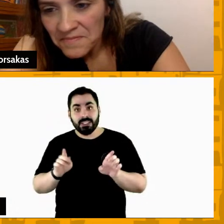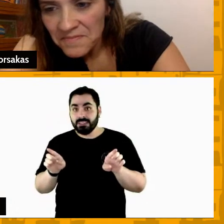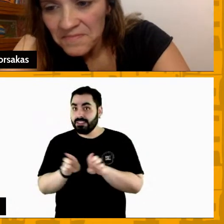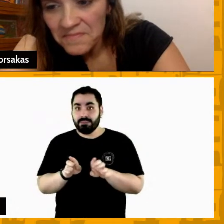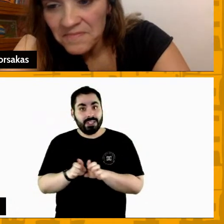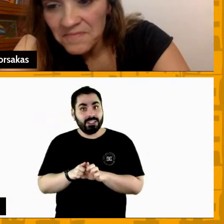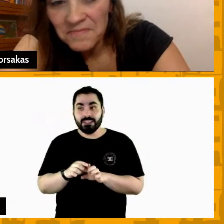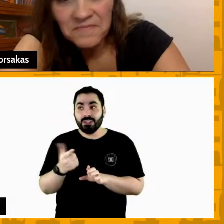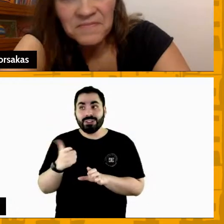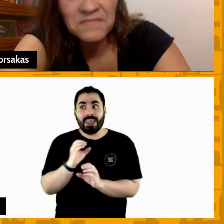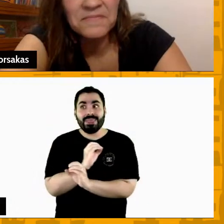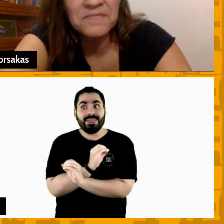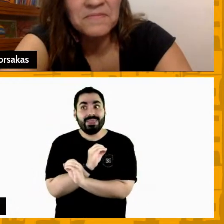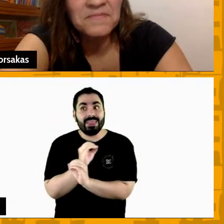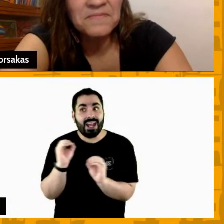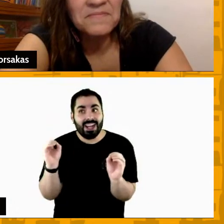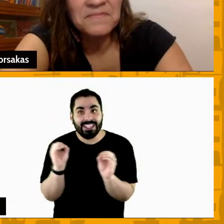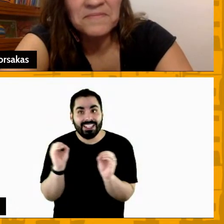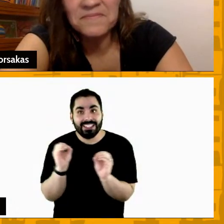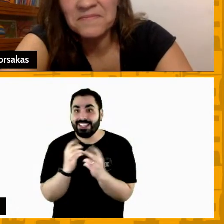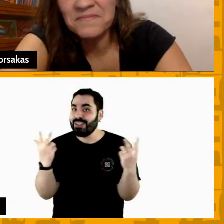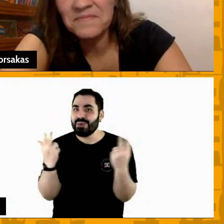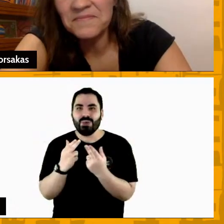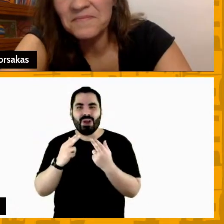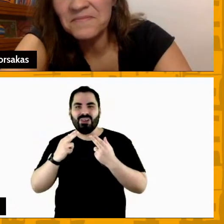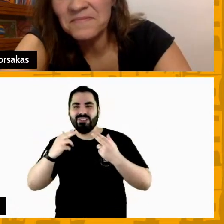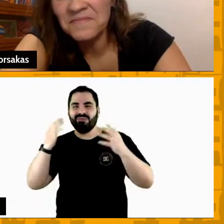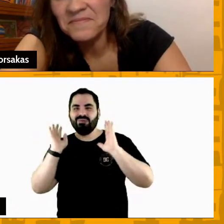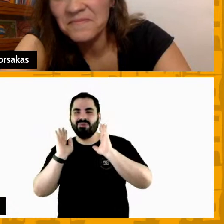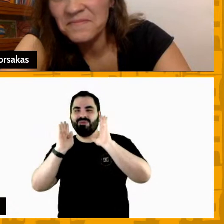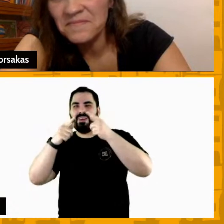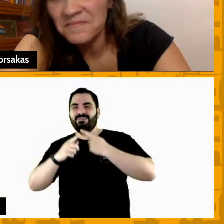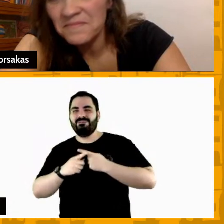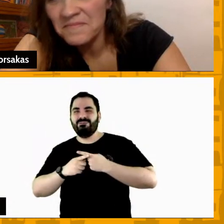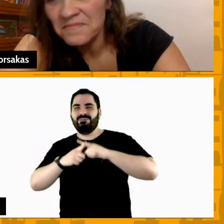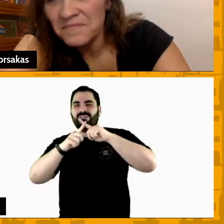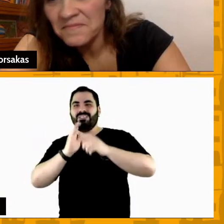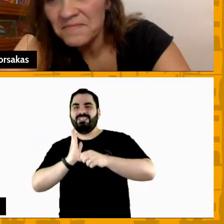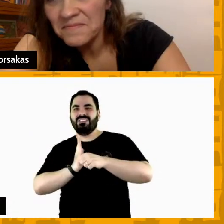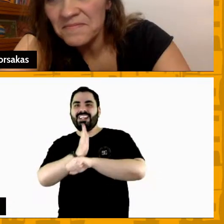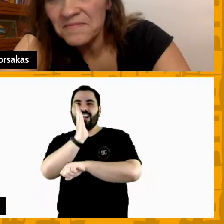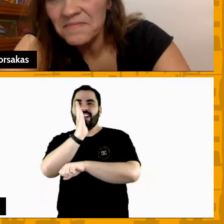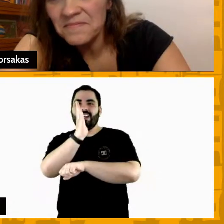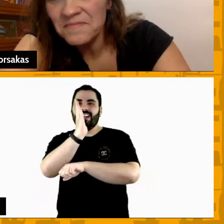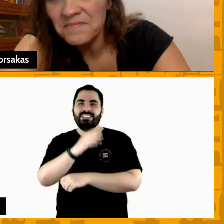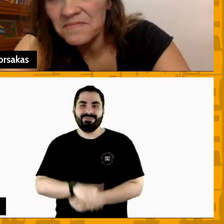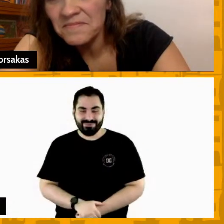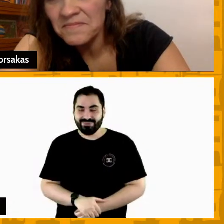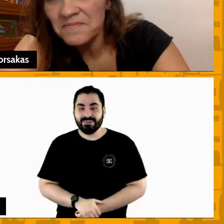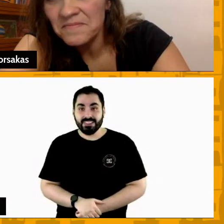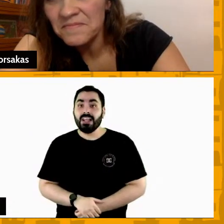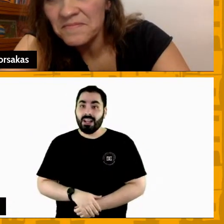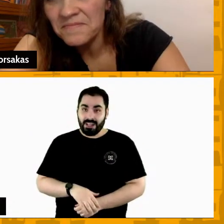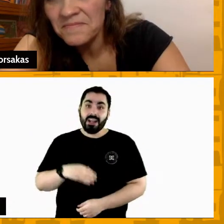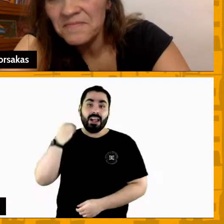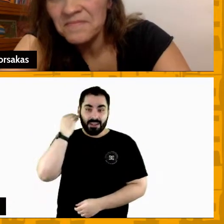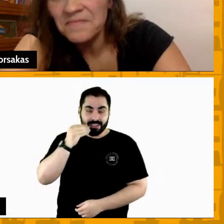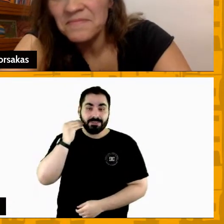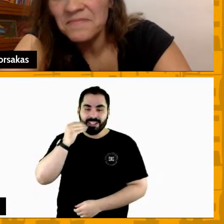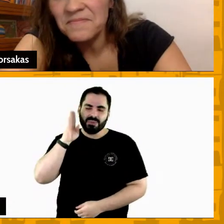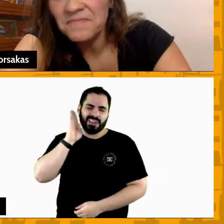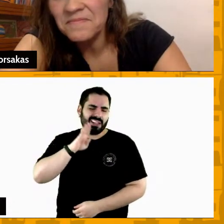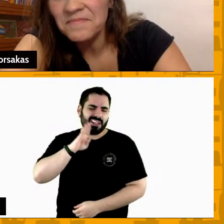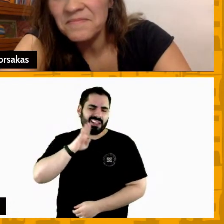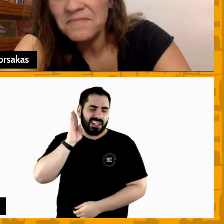Franca também então a gente vive esse dilema aí é muito bacana essa experiência que a gente teve aí nesses momentos agora